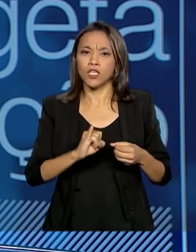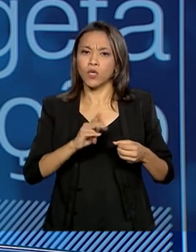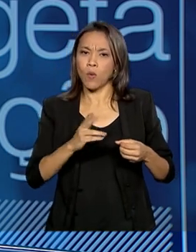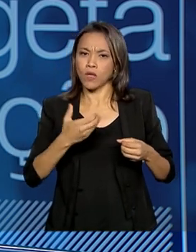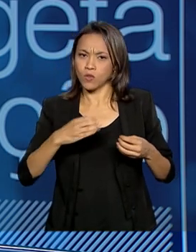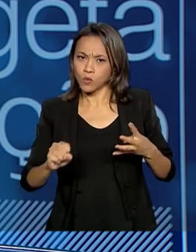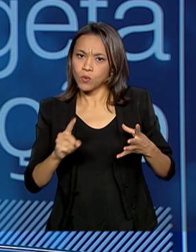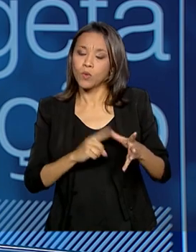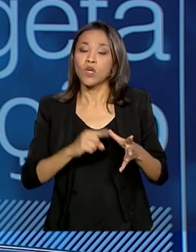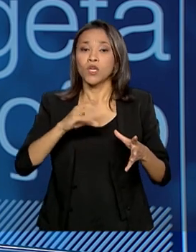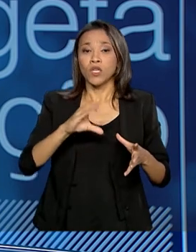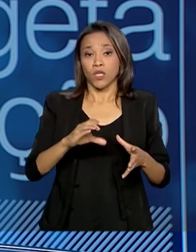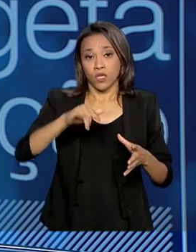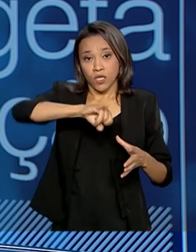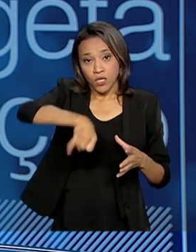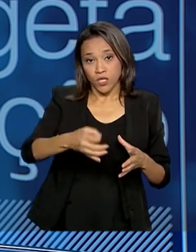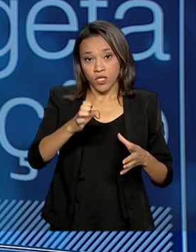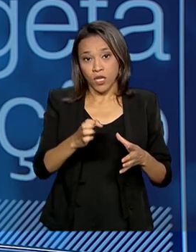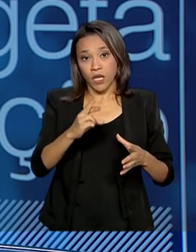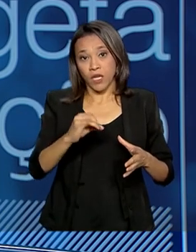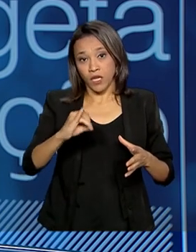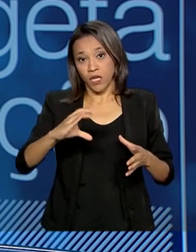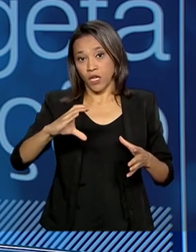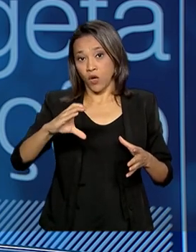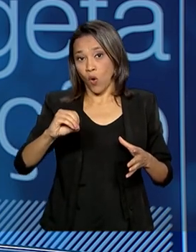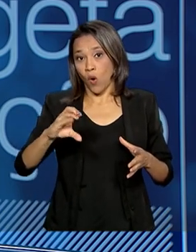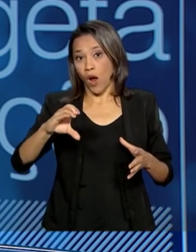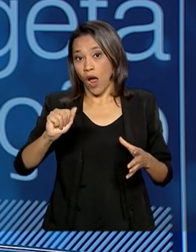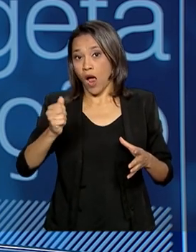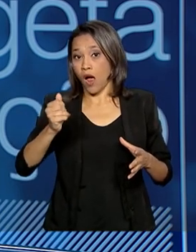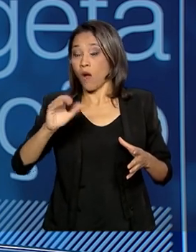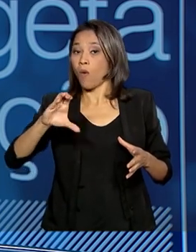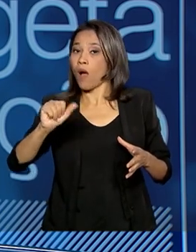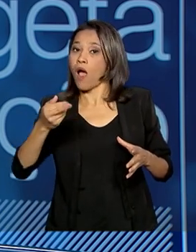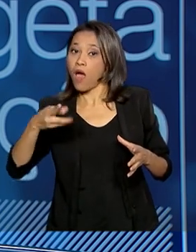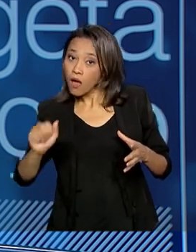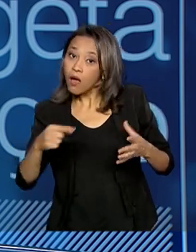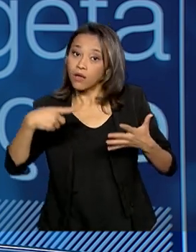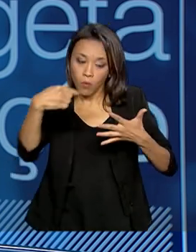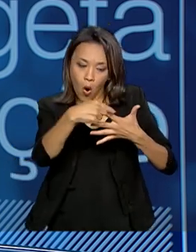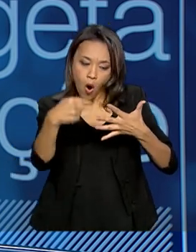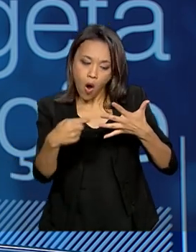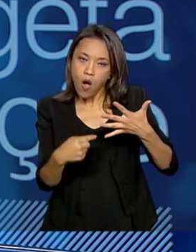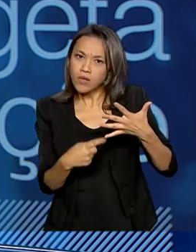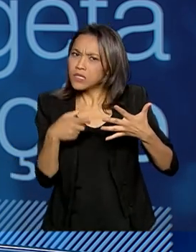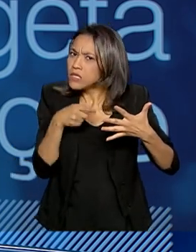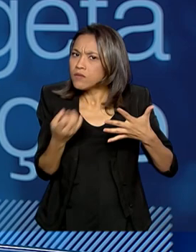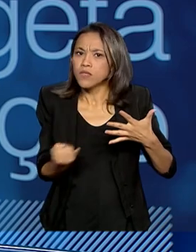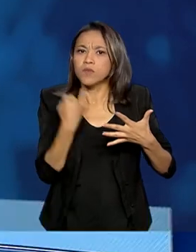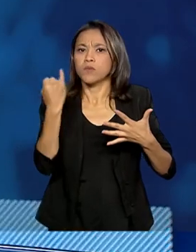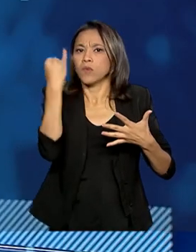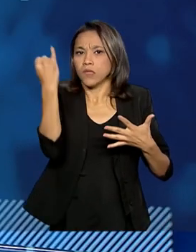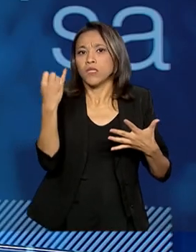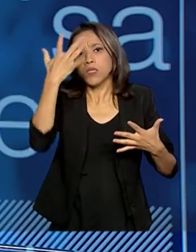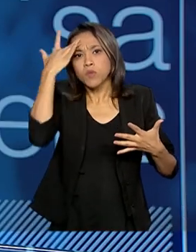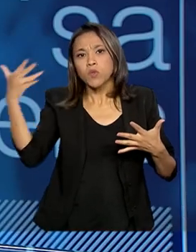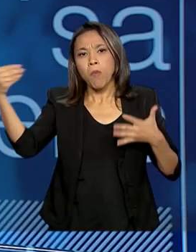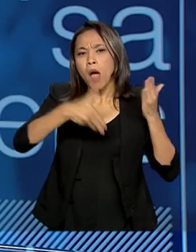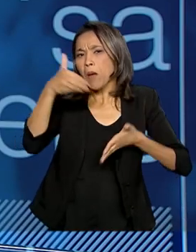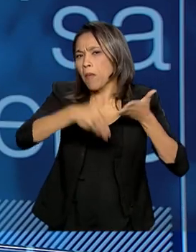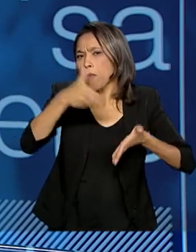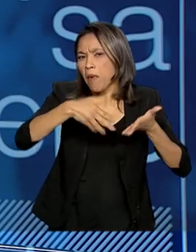Jericoacoara e Lençóis. Então, vai ser um ganho muito grande para o meio ambiente, porque as pessoas vão poder visitar,